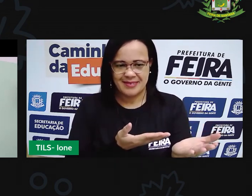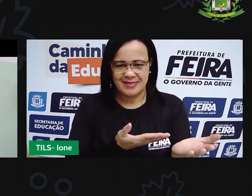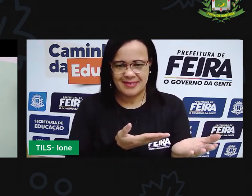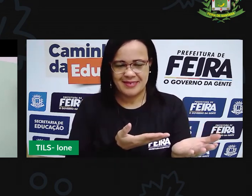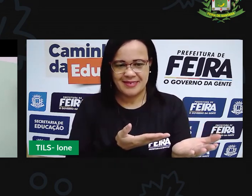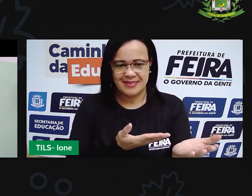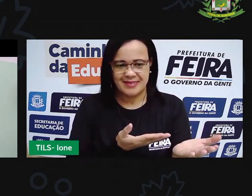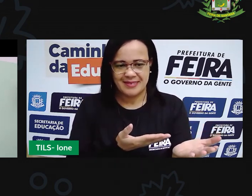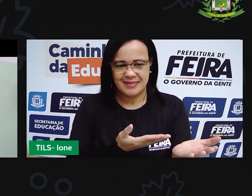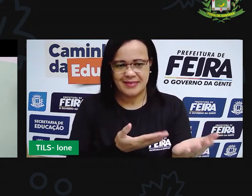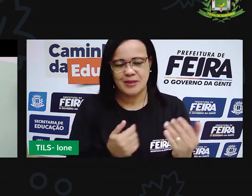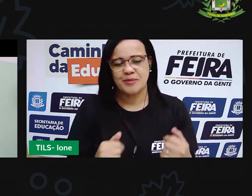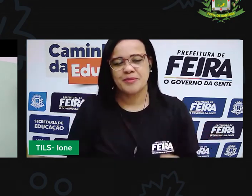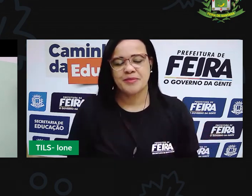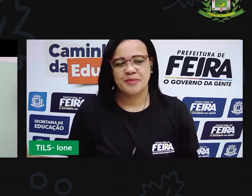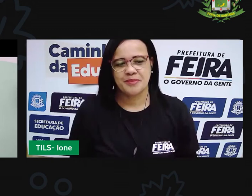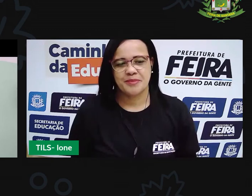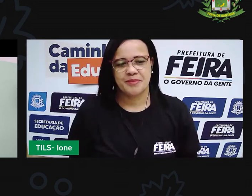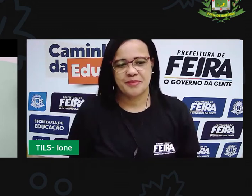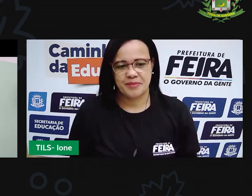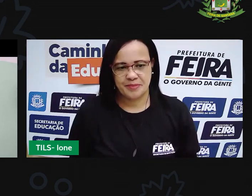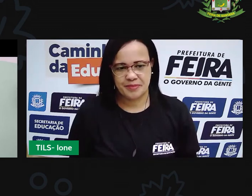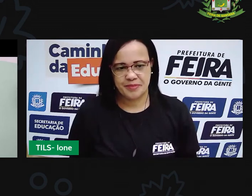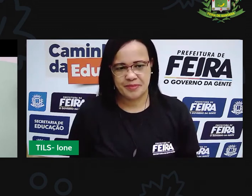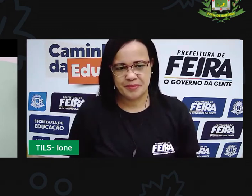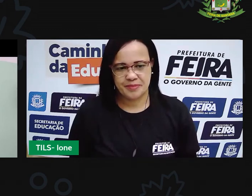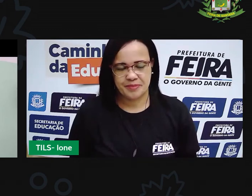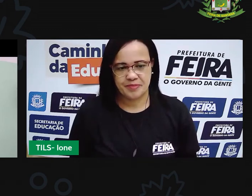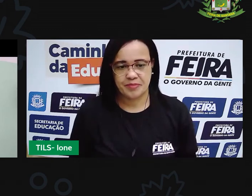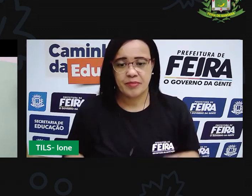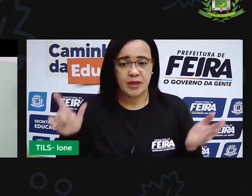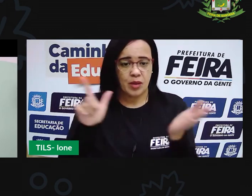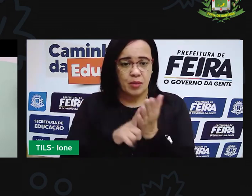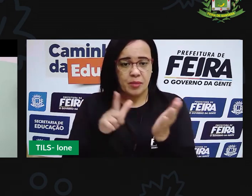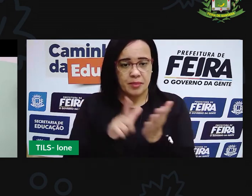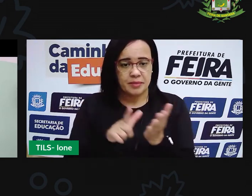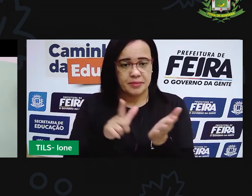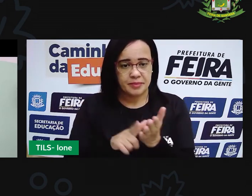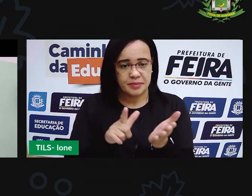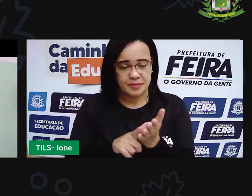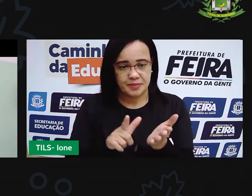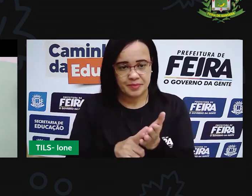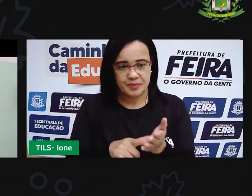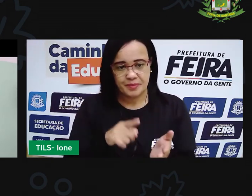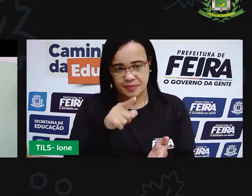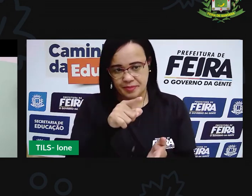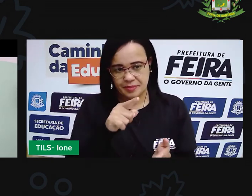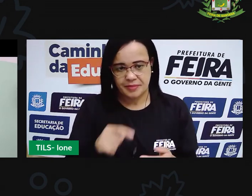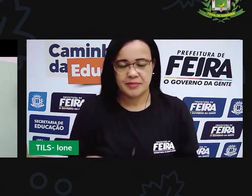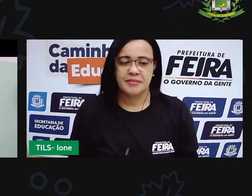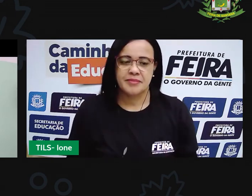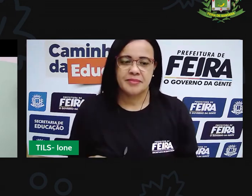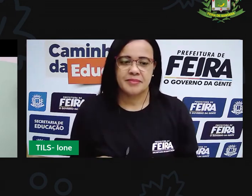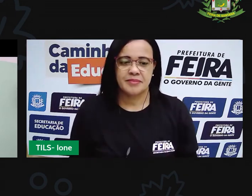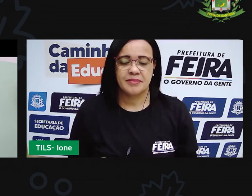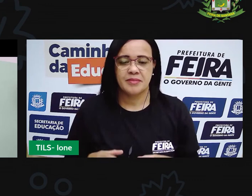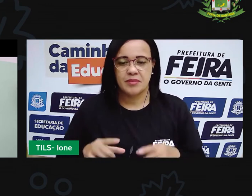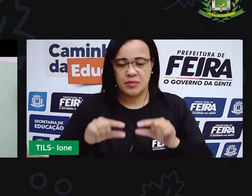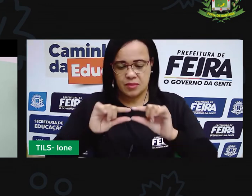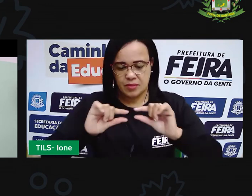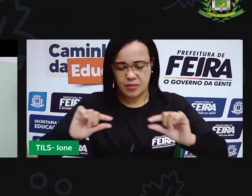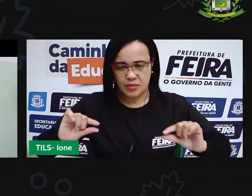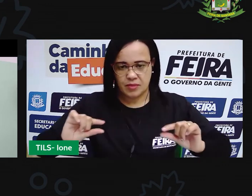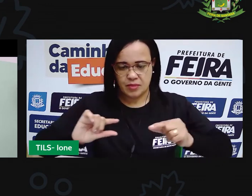agora com essa sobra de papel aqui que ficou a gente vai dobrar ela para